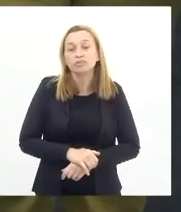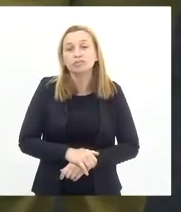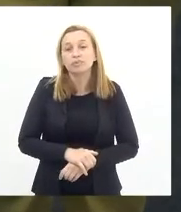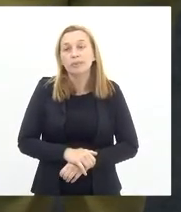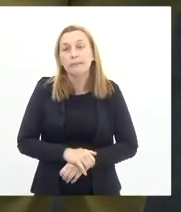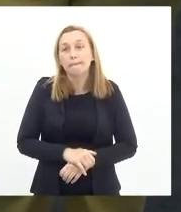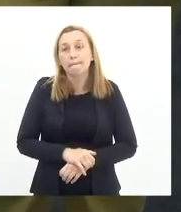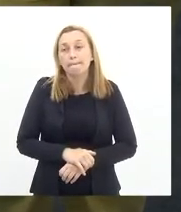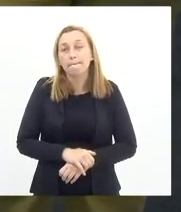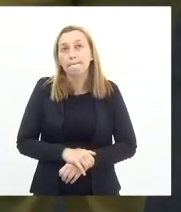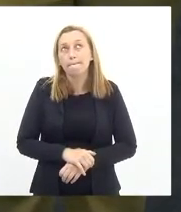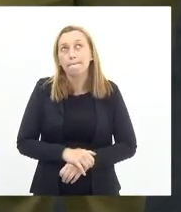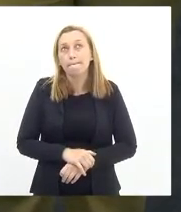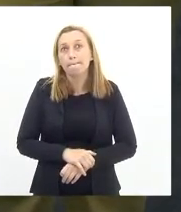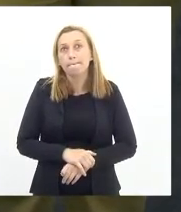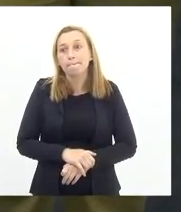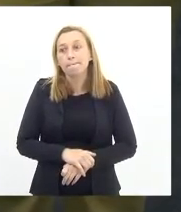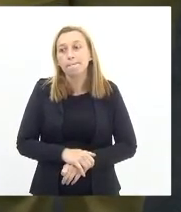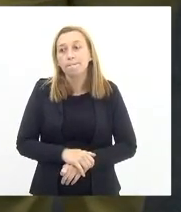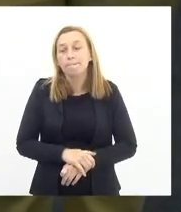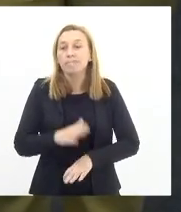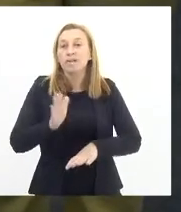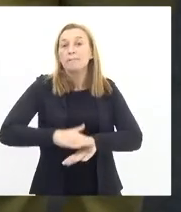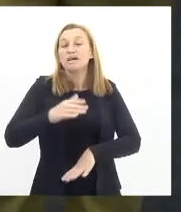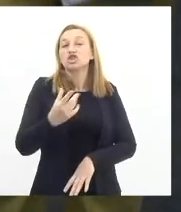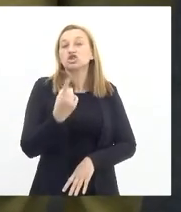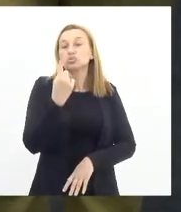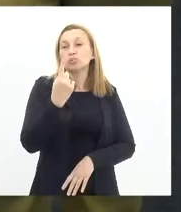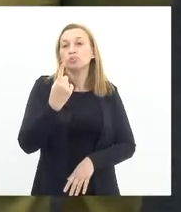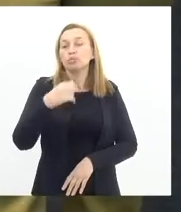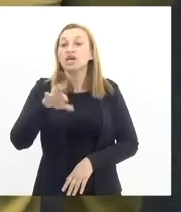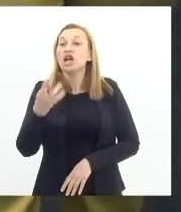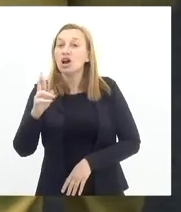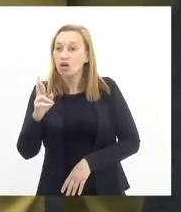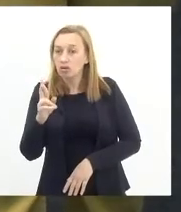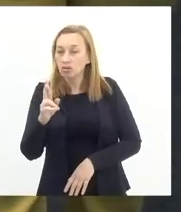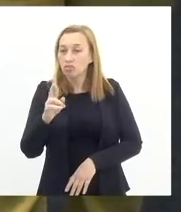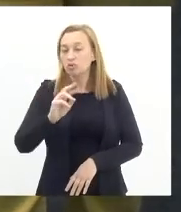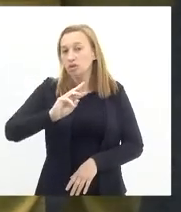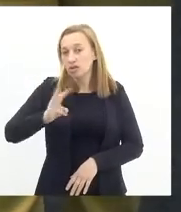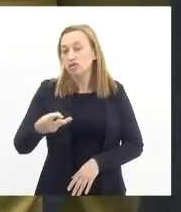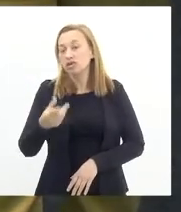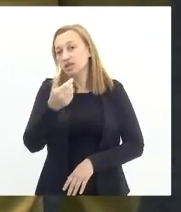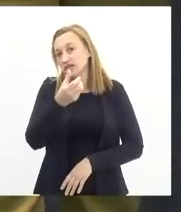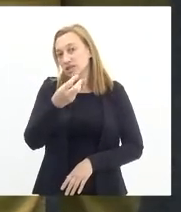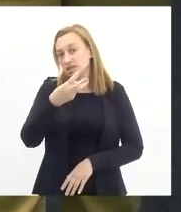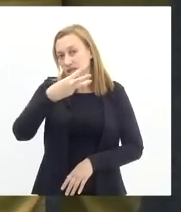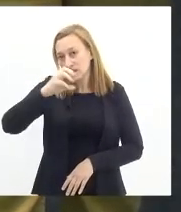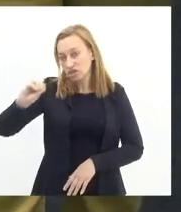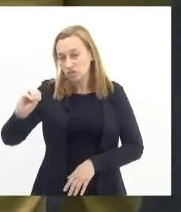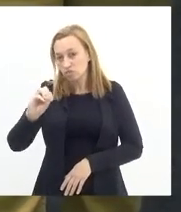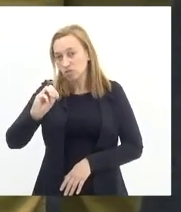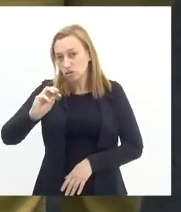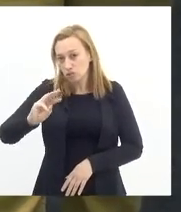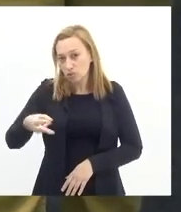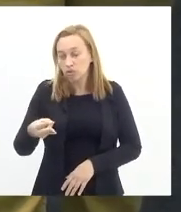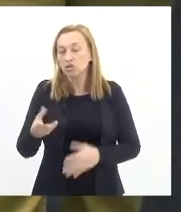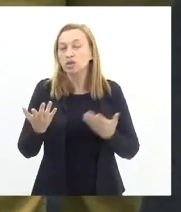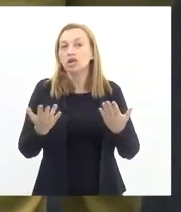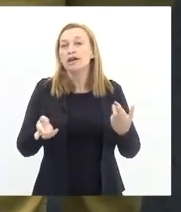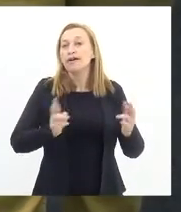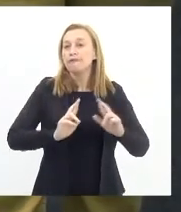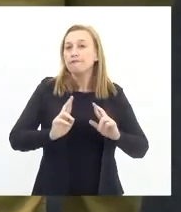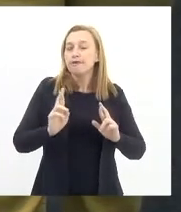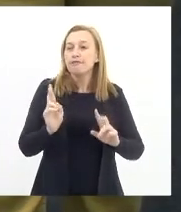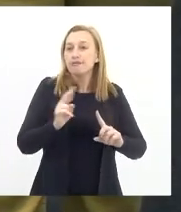de mais de um bilhão um milhão e trezentos milhões referente